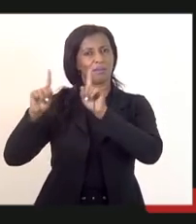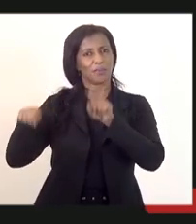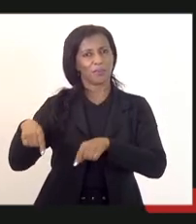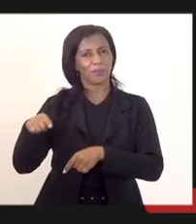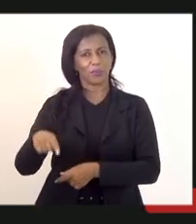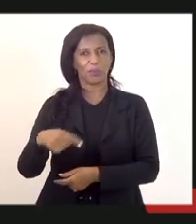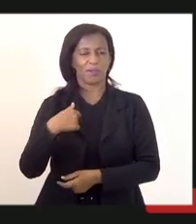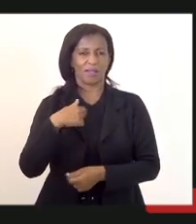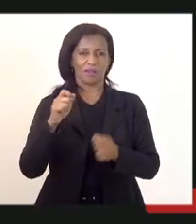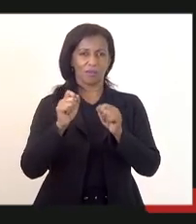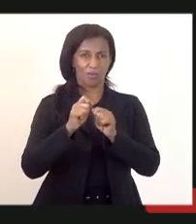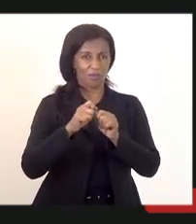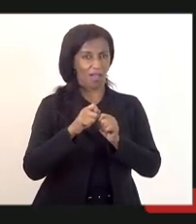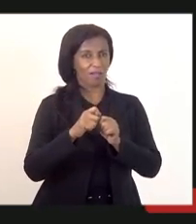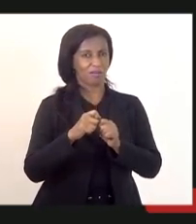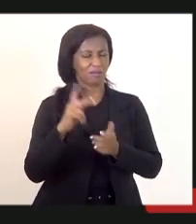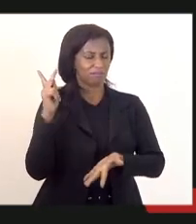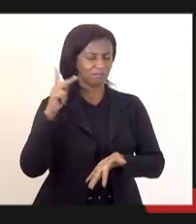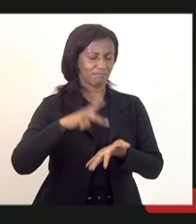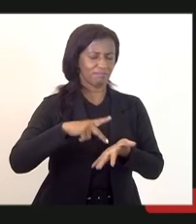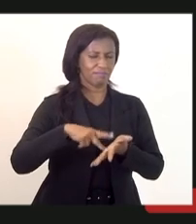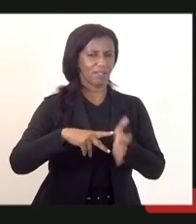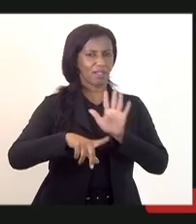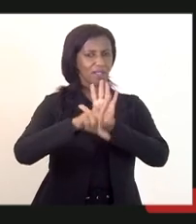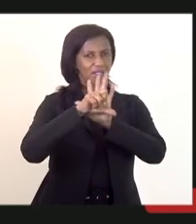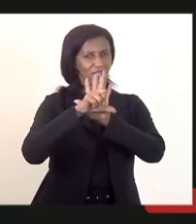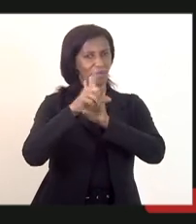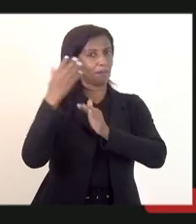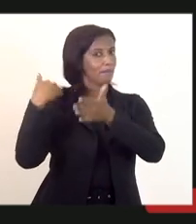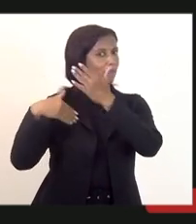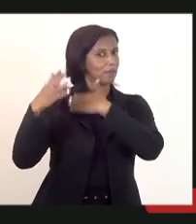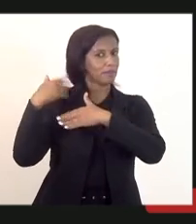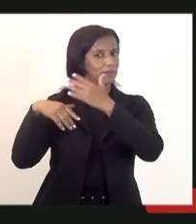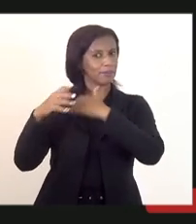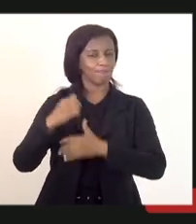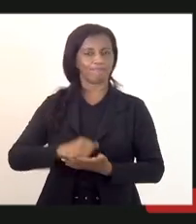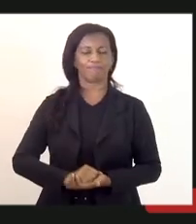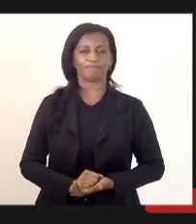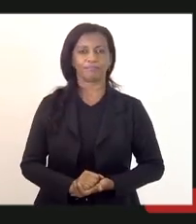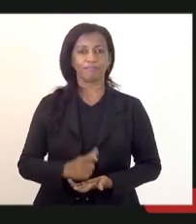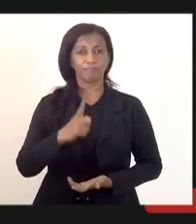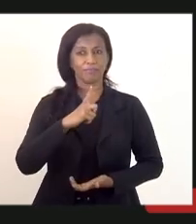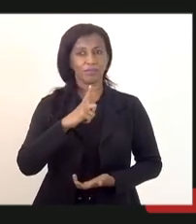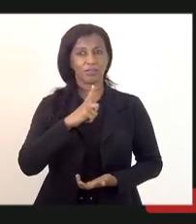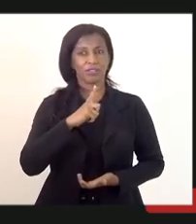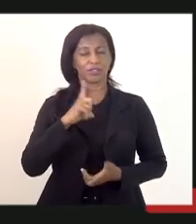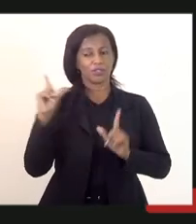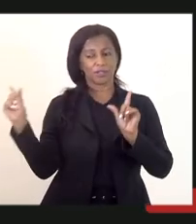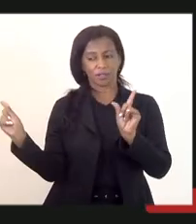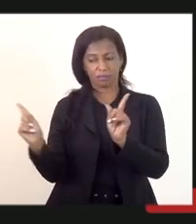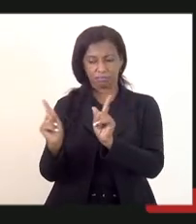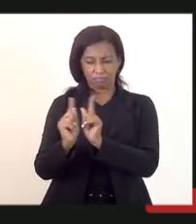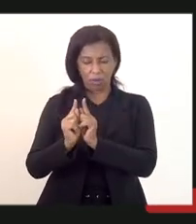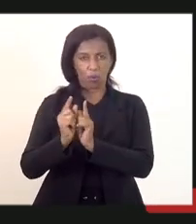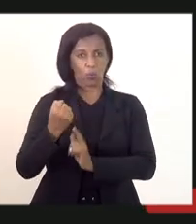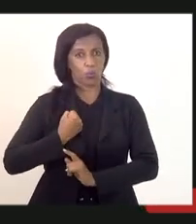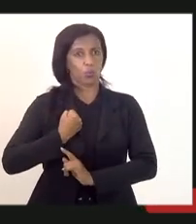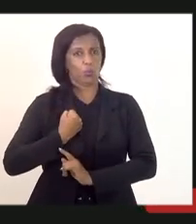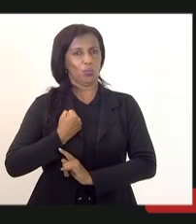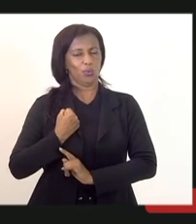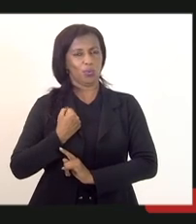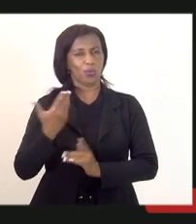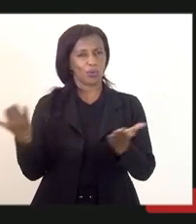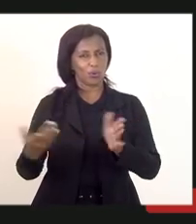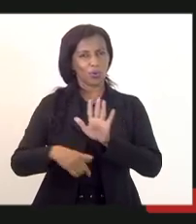faço questão de registrar que na legislatura passada tinha um protagonismo reduzido e hoje